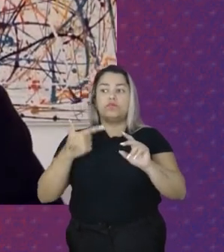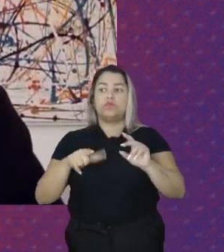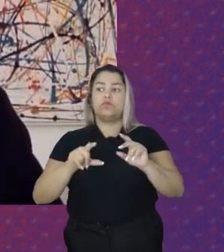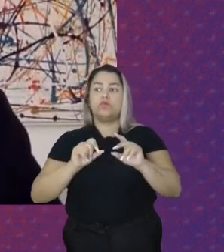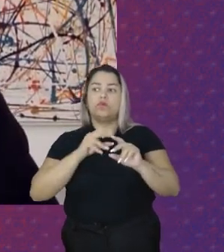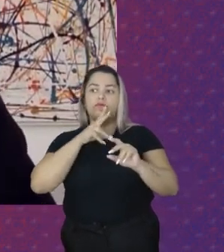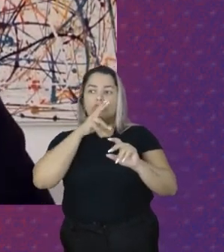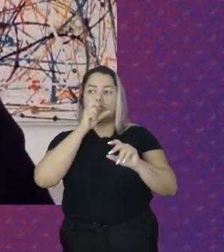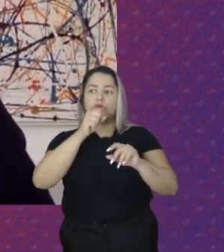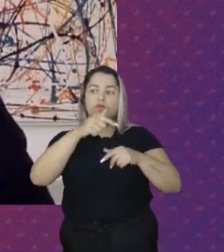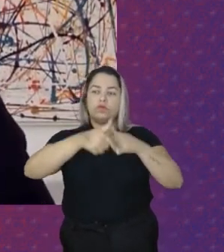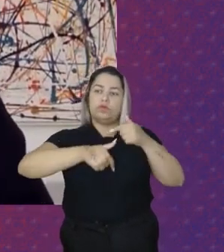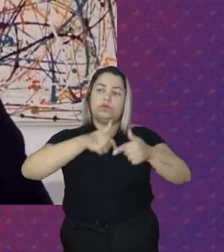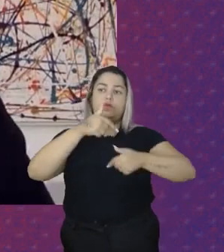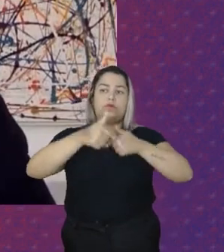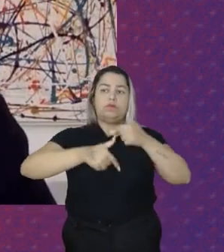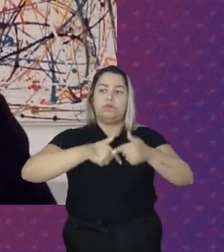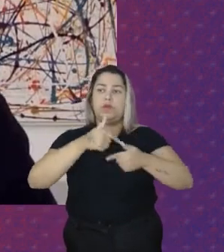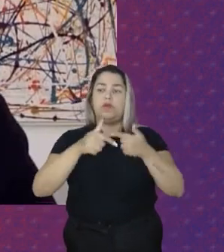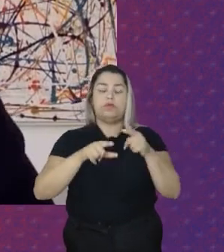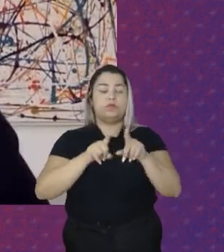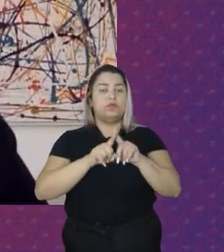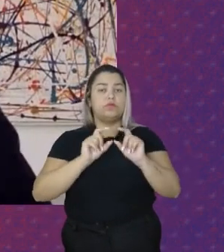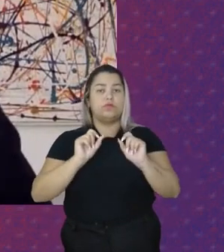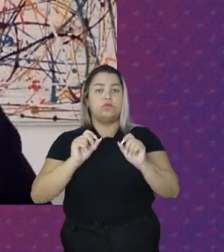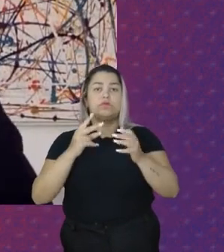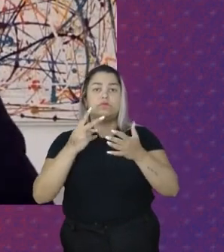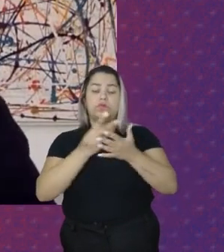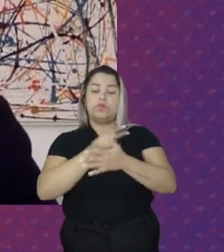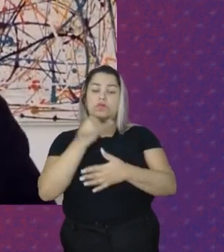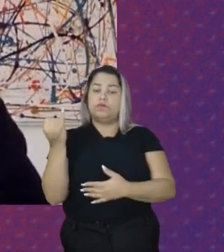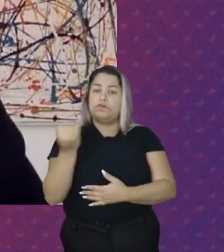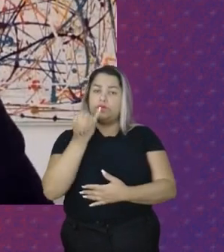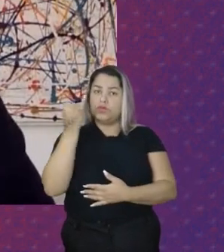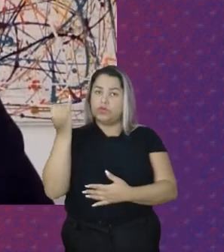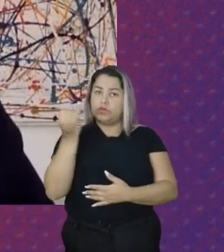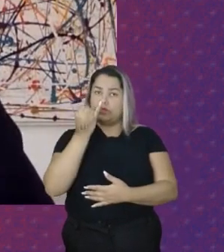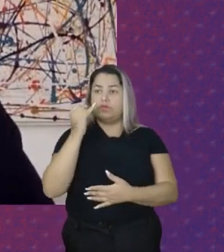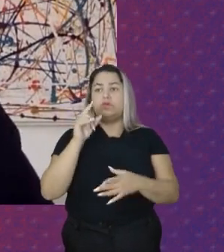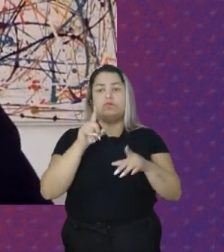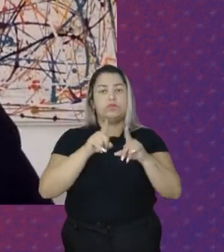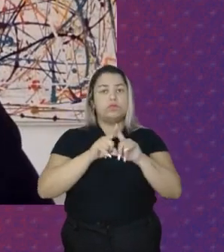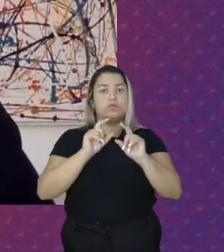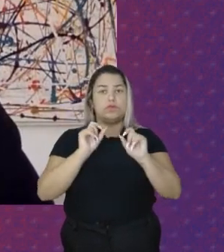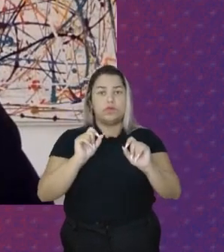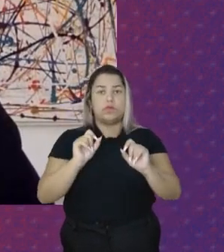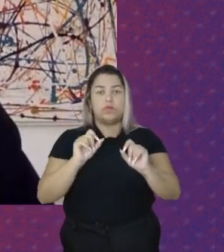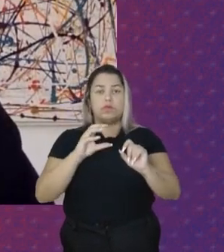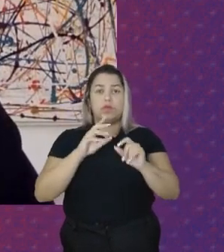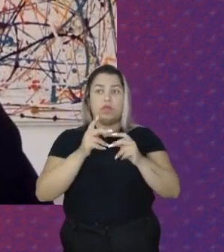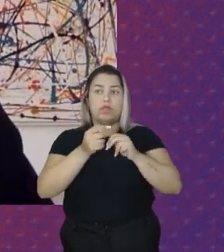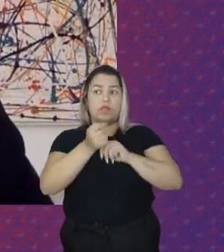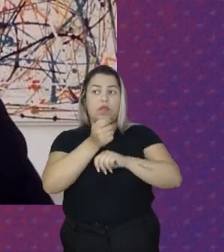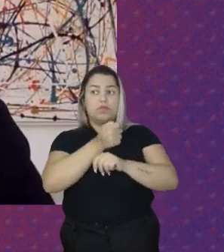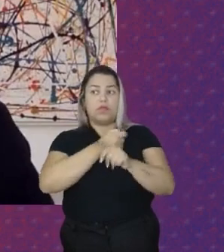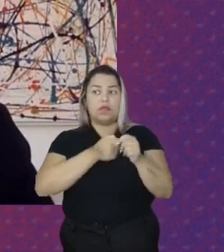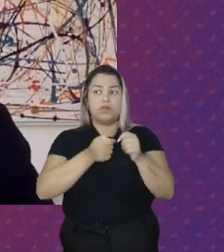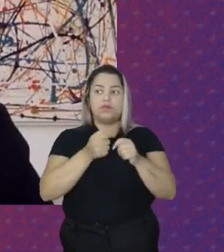força de trabalho Que é por sinal Essencial Para o modo de produção Capitalista